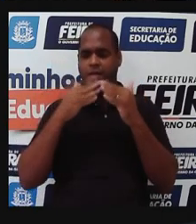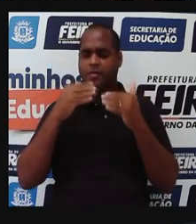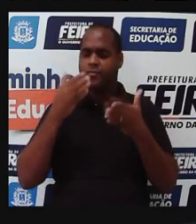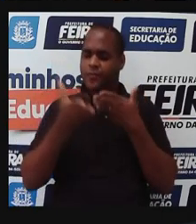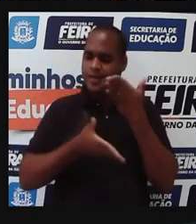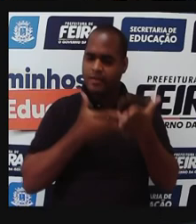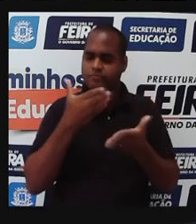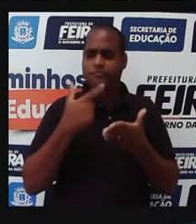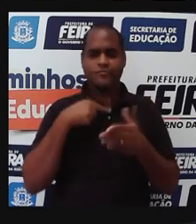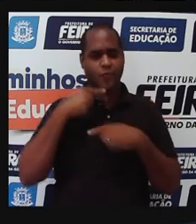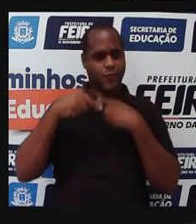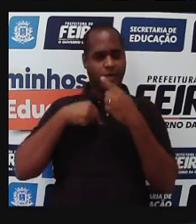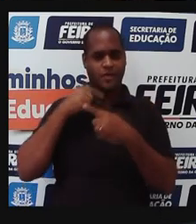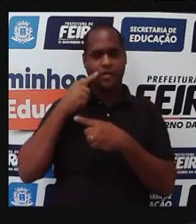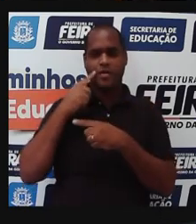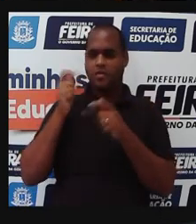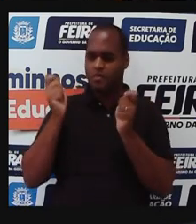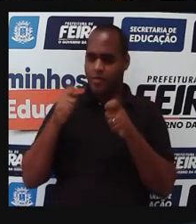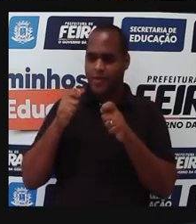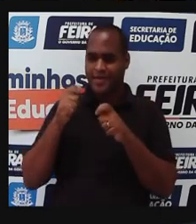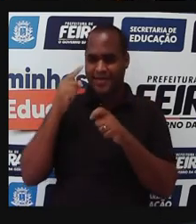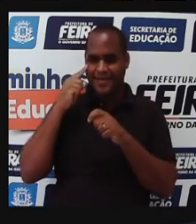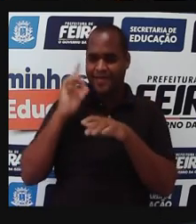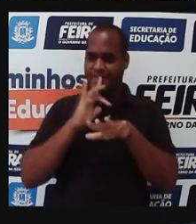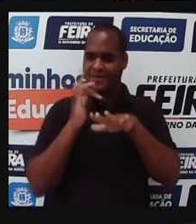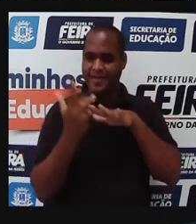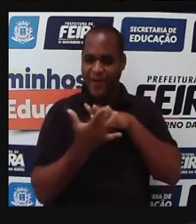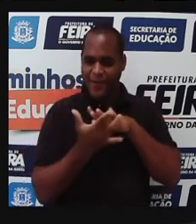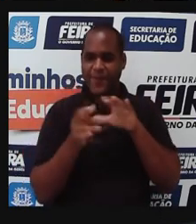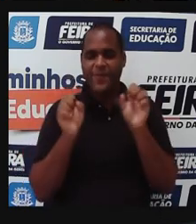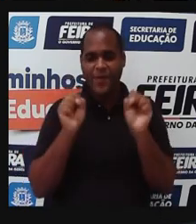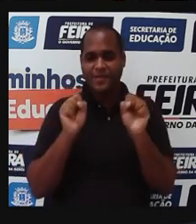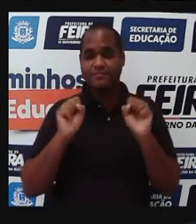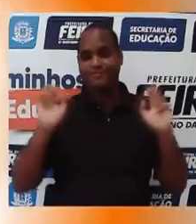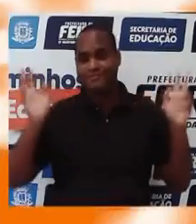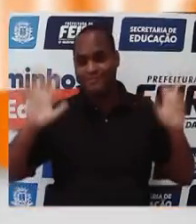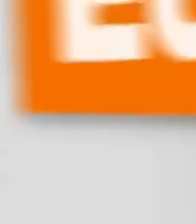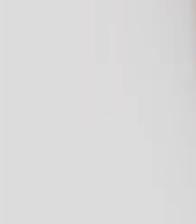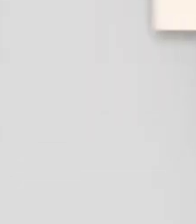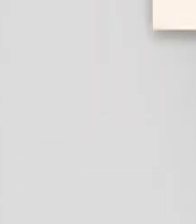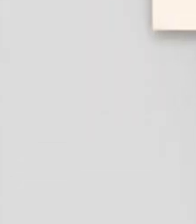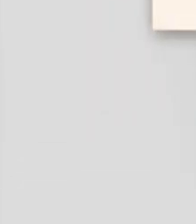cuidem, qualquer dúvida, entre em contato comigo pelas redes sociais. Tchauzinho!